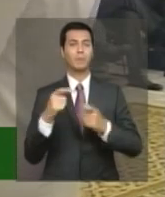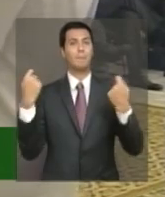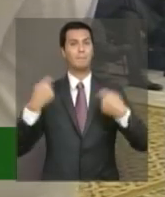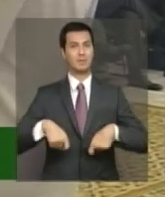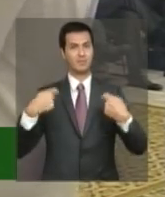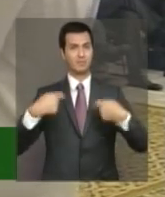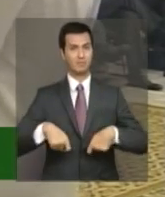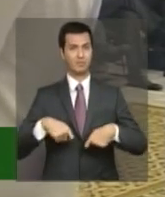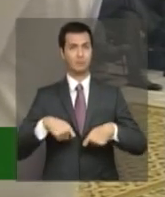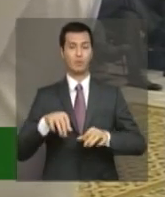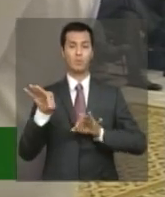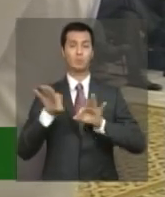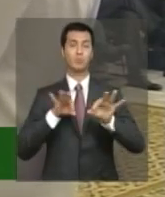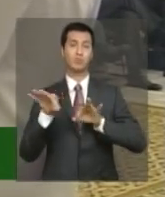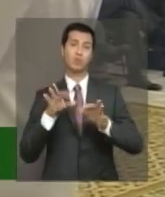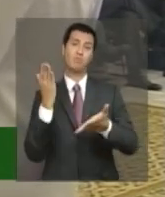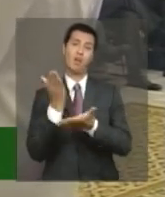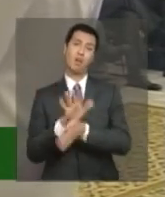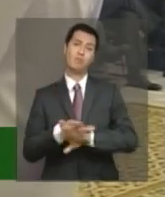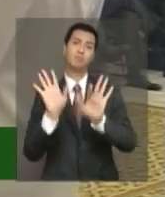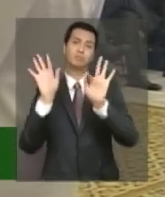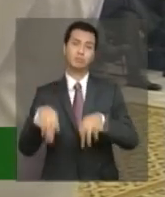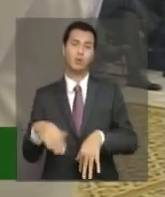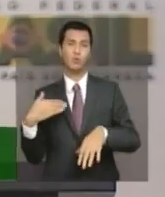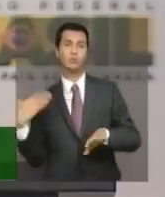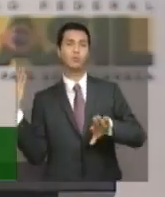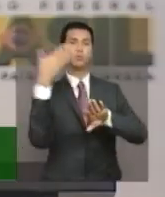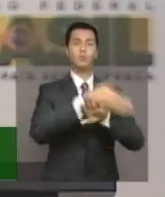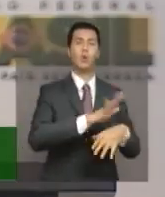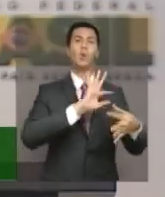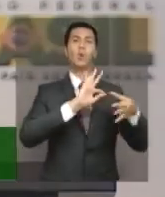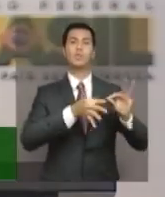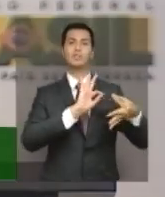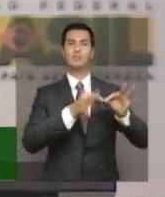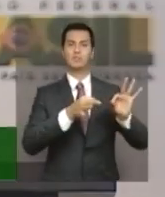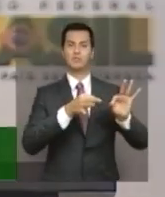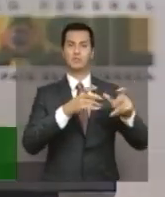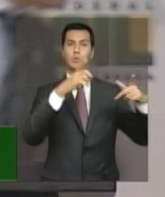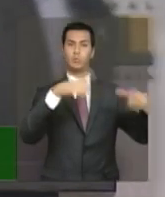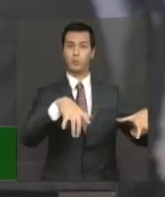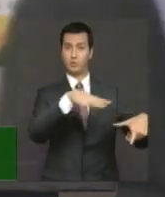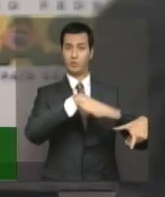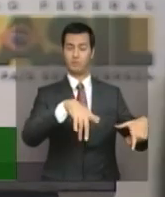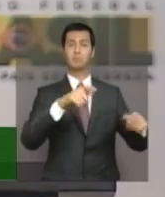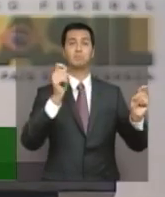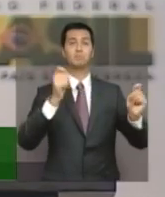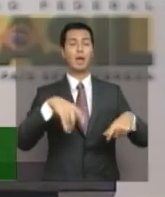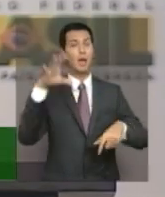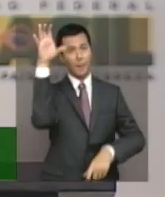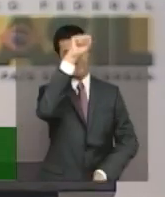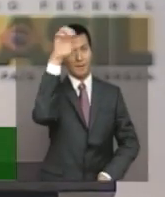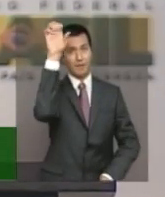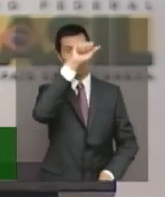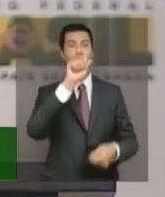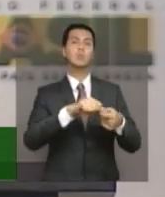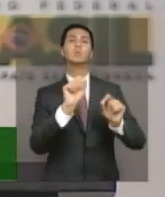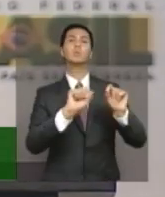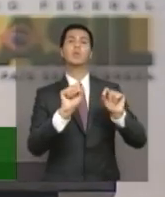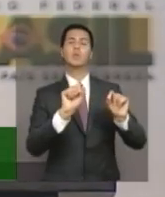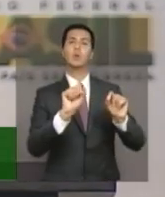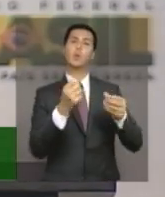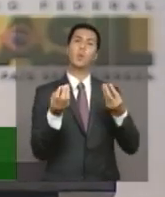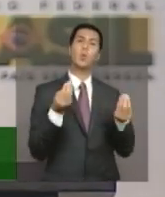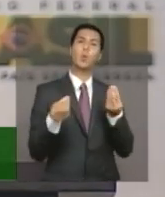projeto e nós fomos para uma oficina setorial, onde nós aprendíamos a como lidar com o empreendedorismo.